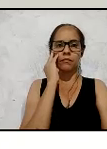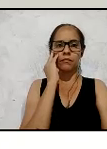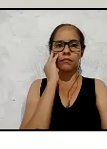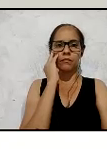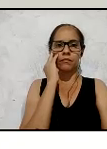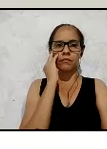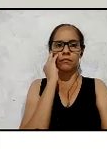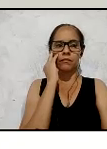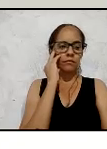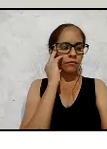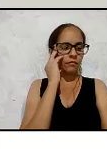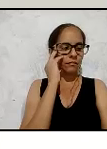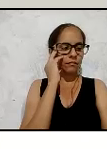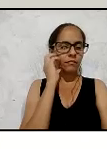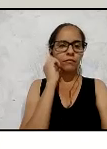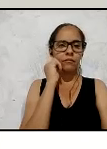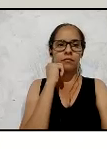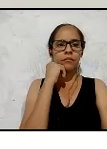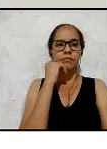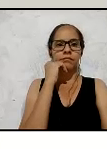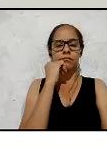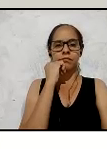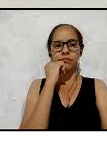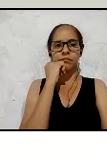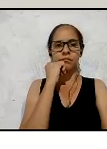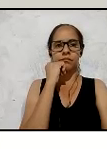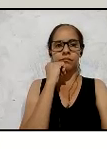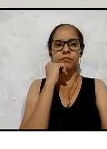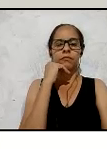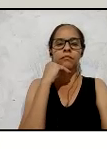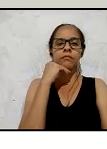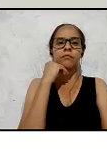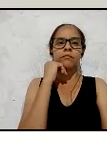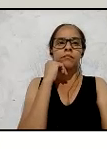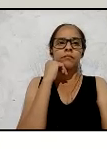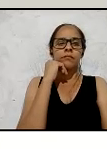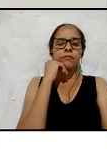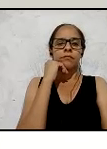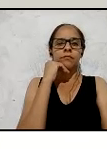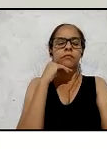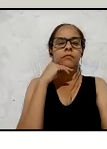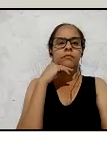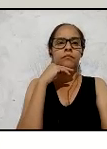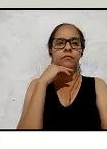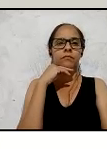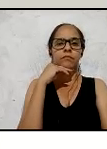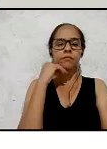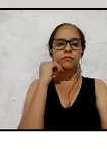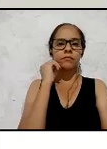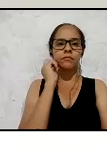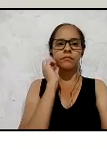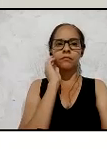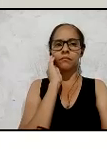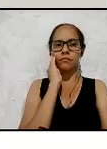Tecnologias e Mídias, em alguns centros universitários, essa disciplina não é posta como uma